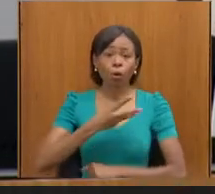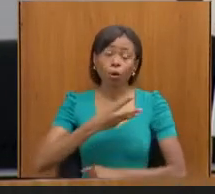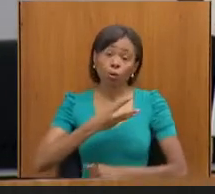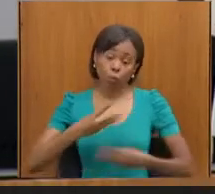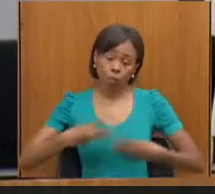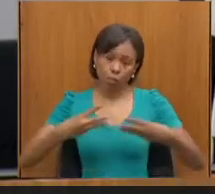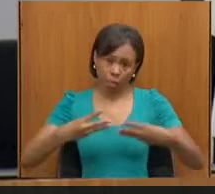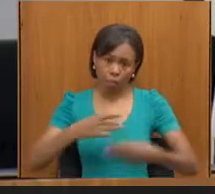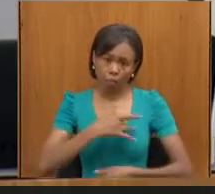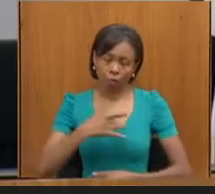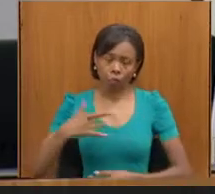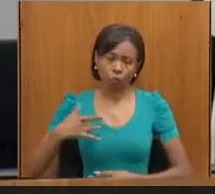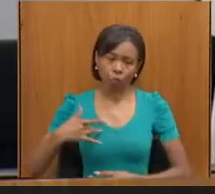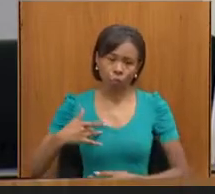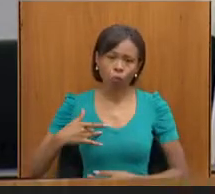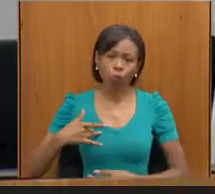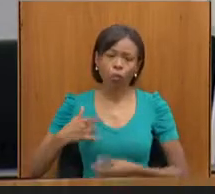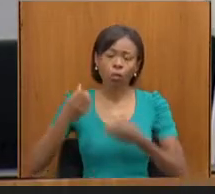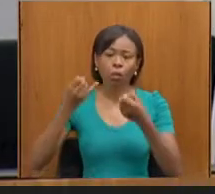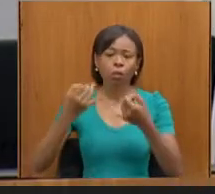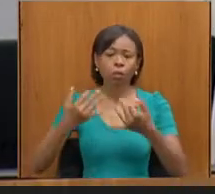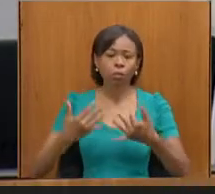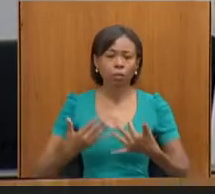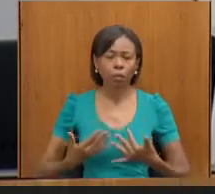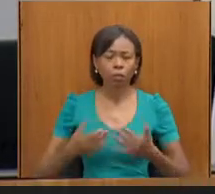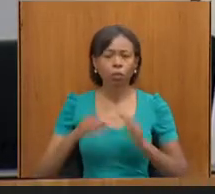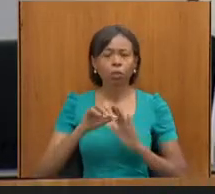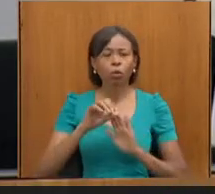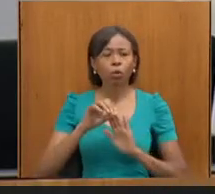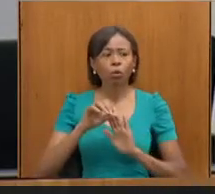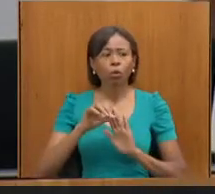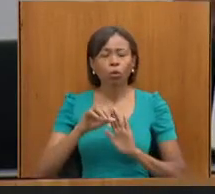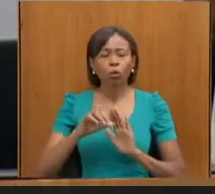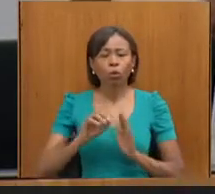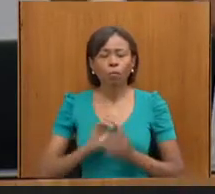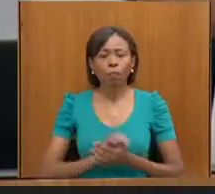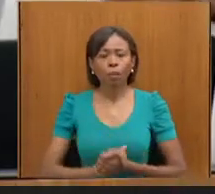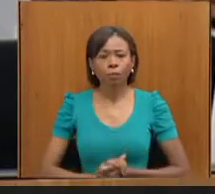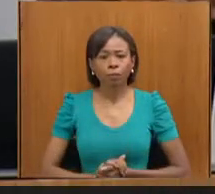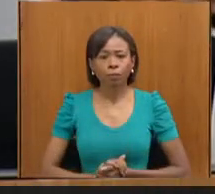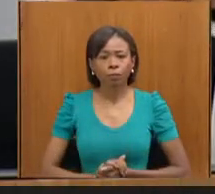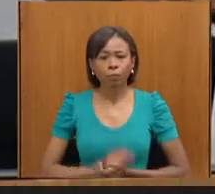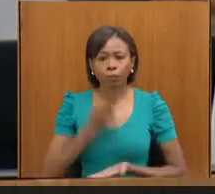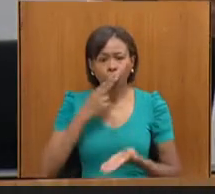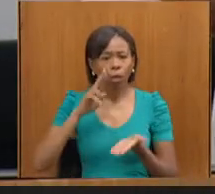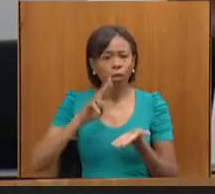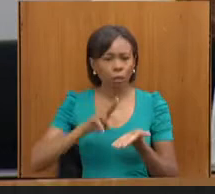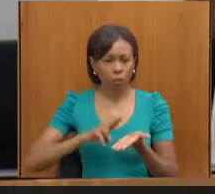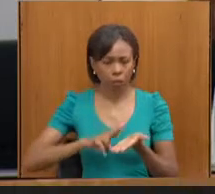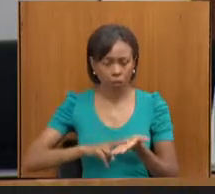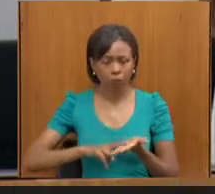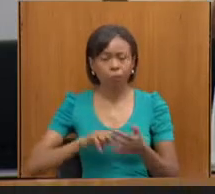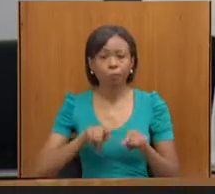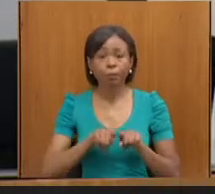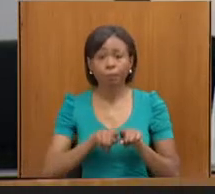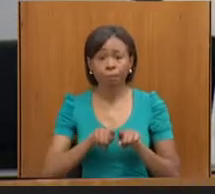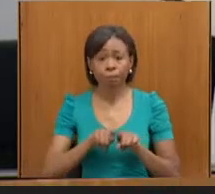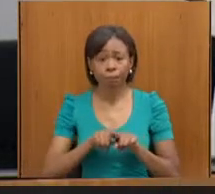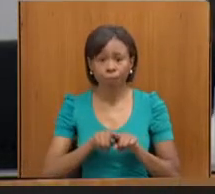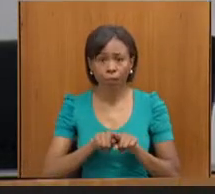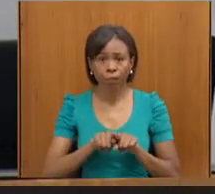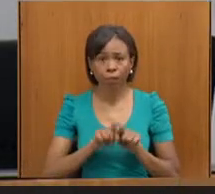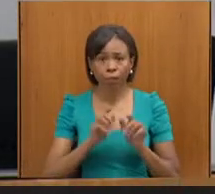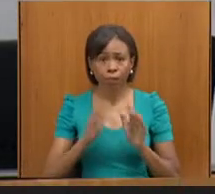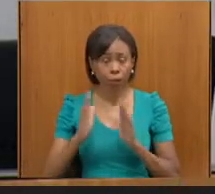relativas ao requerimento nº 7.827. São as correspondências, terceira parte, primeira